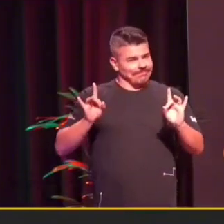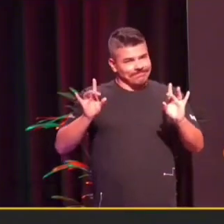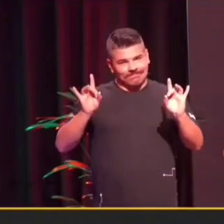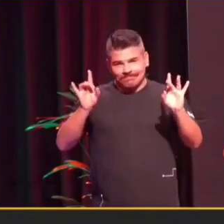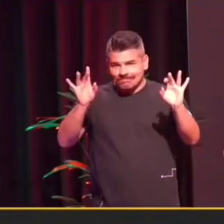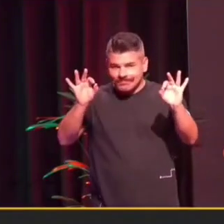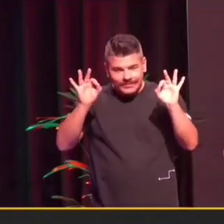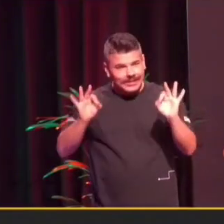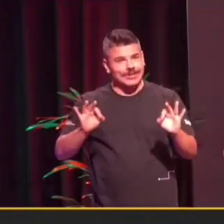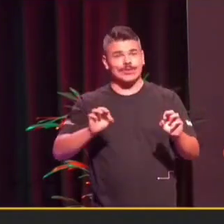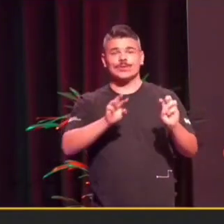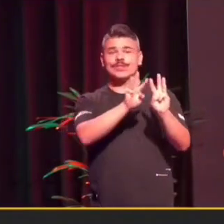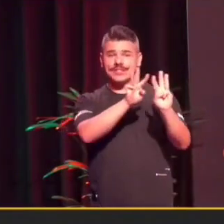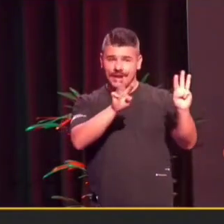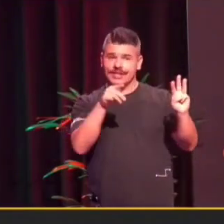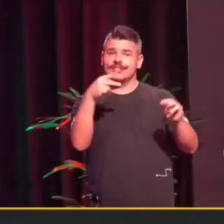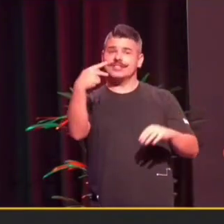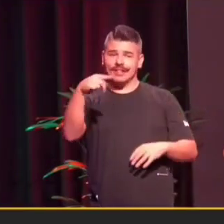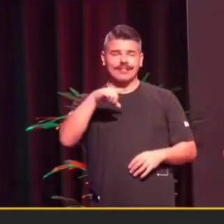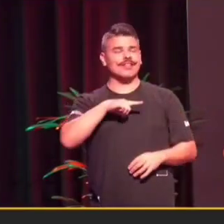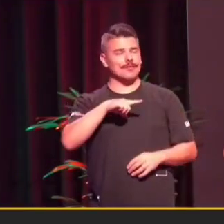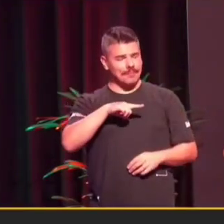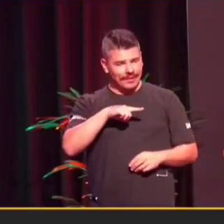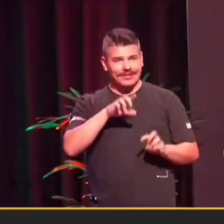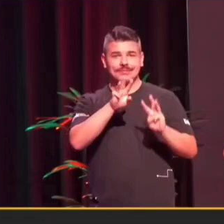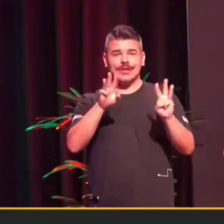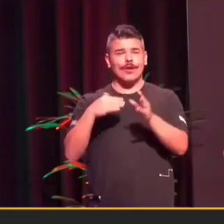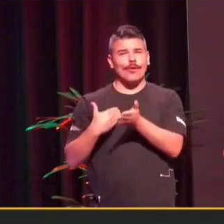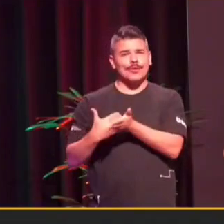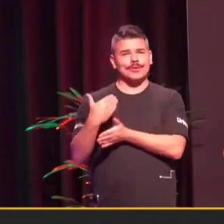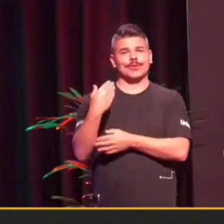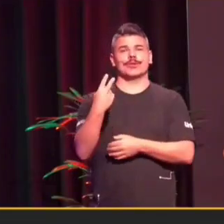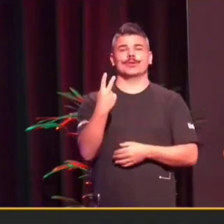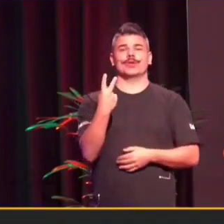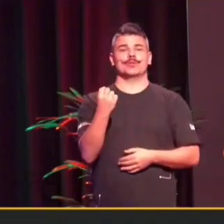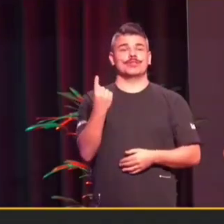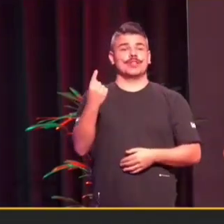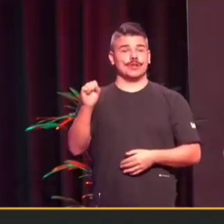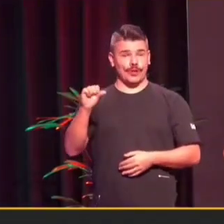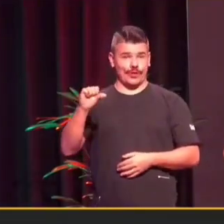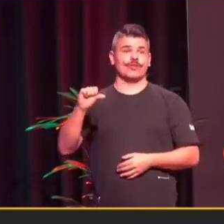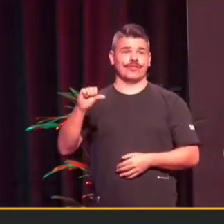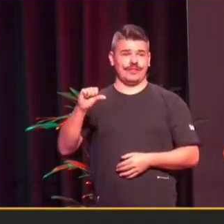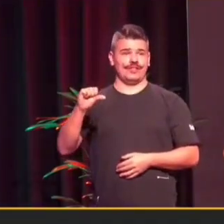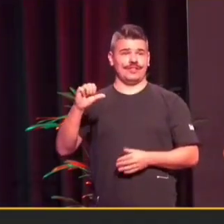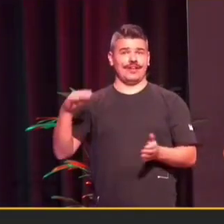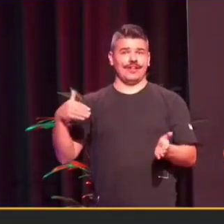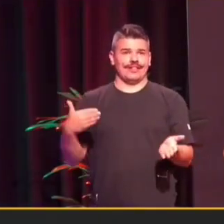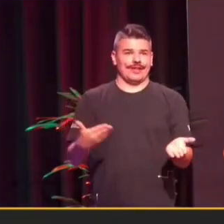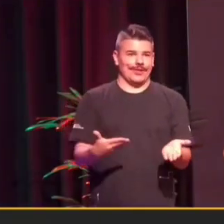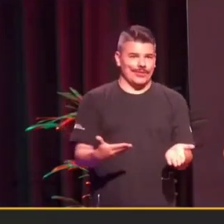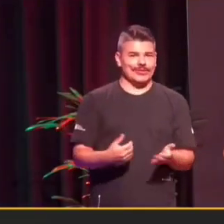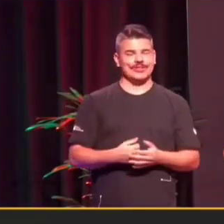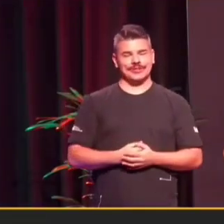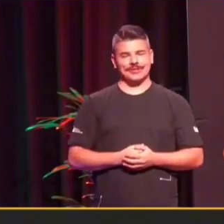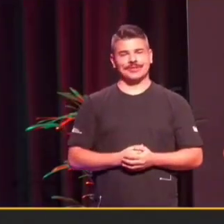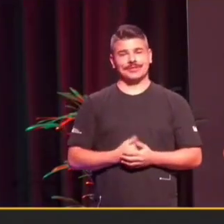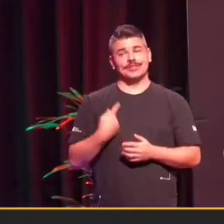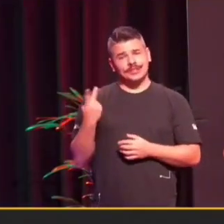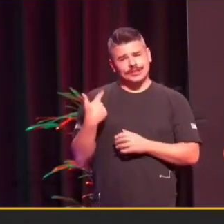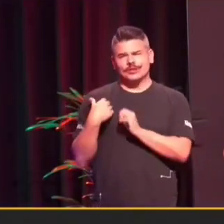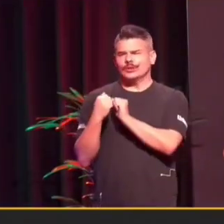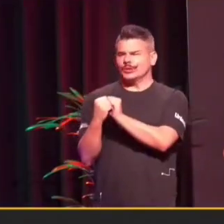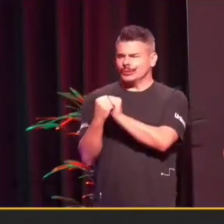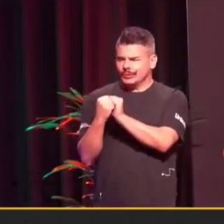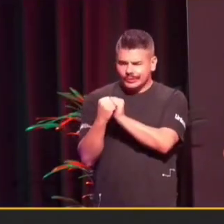Tem o site também acessível ali desde 2019 também. Já está com a gente, é uma jornada. E nós juntos já aprendemos